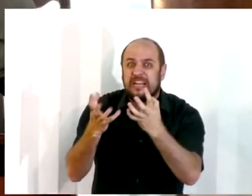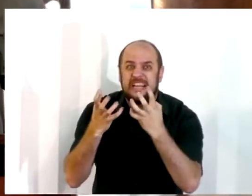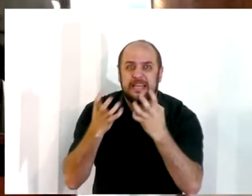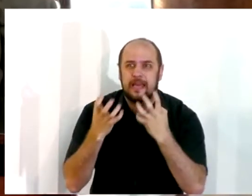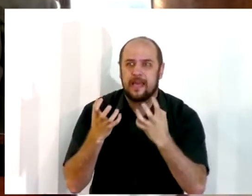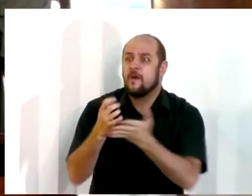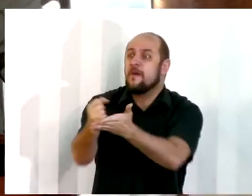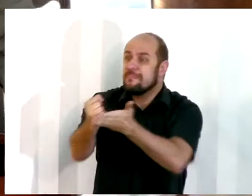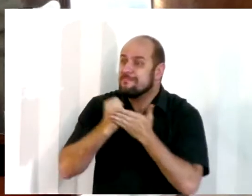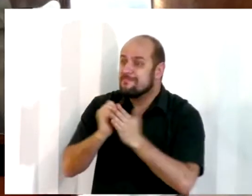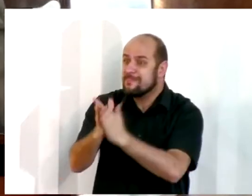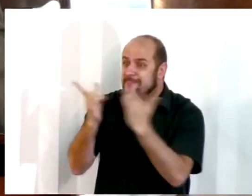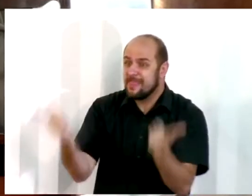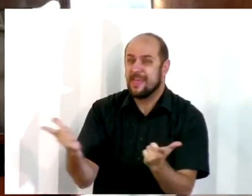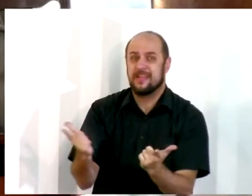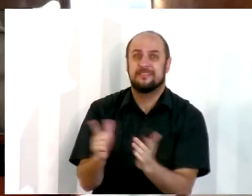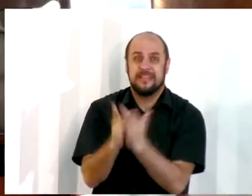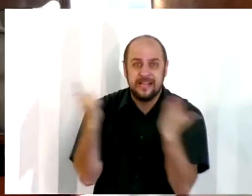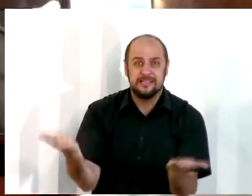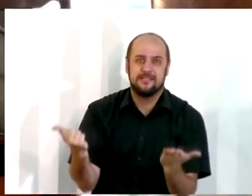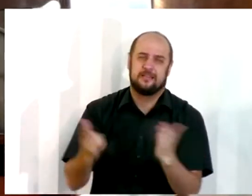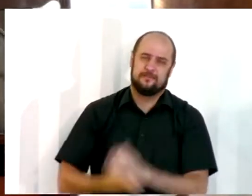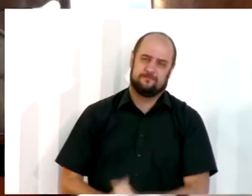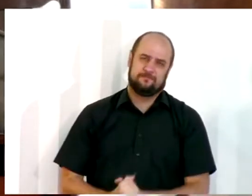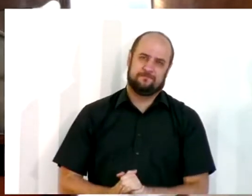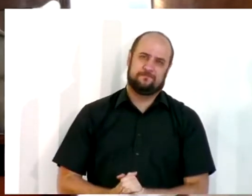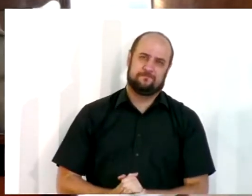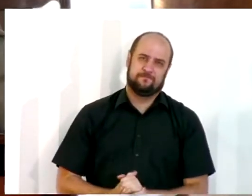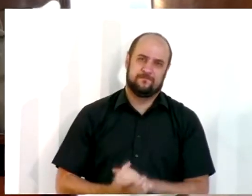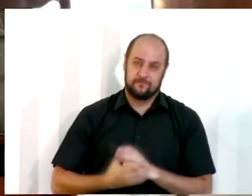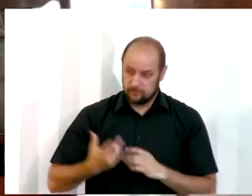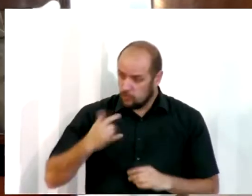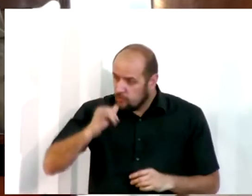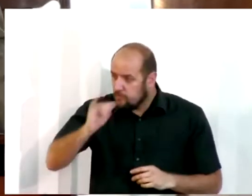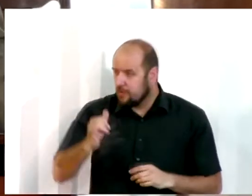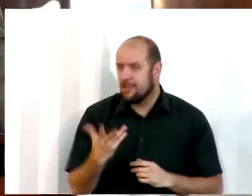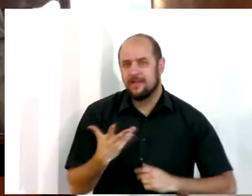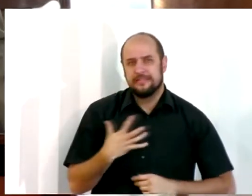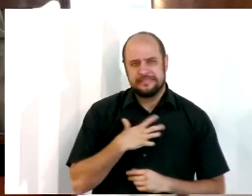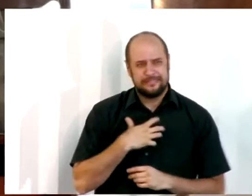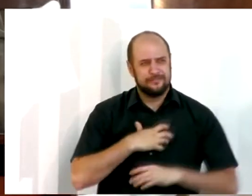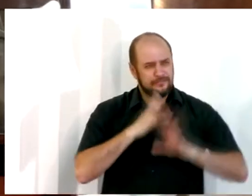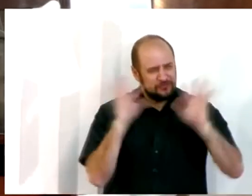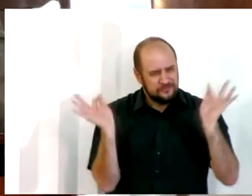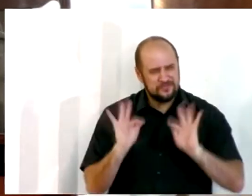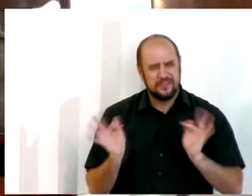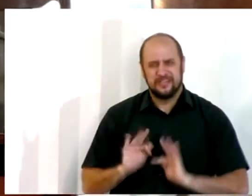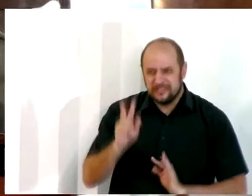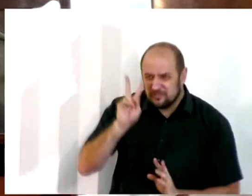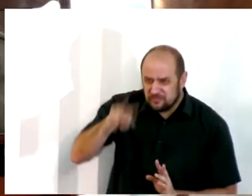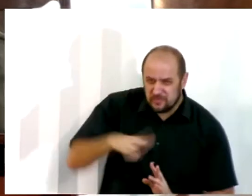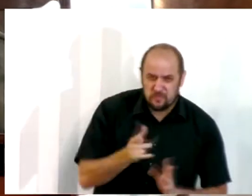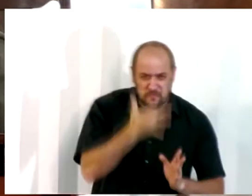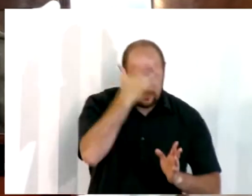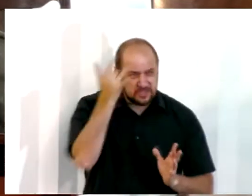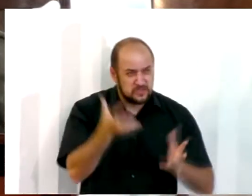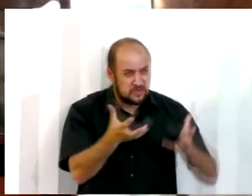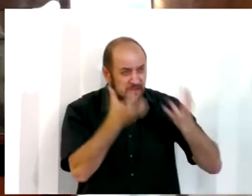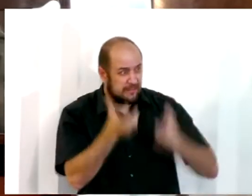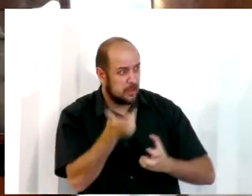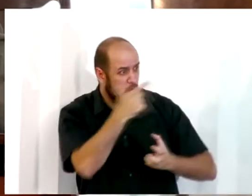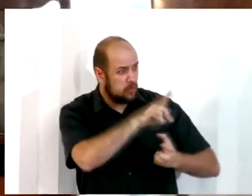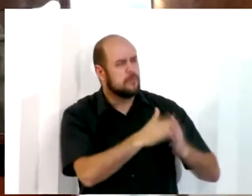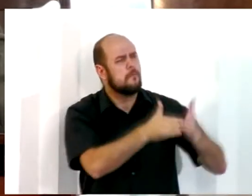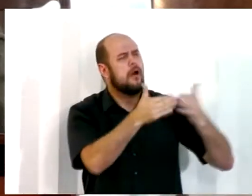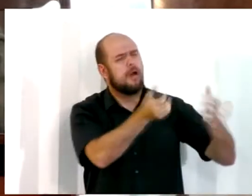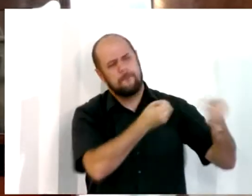traz o livro. E é aquilo que eu falei há pouco. Como isso certamente enche o nosso coração quando você vê uma pessoa pedindo para outra pessoa,